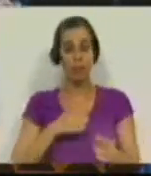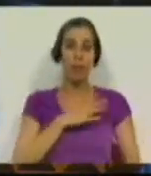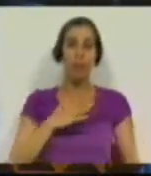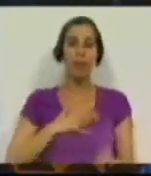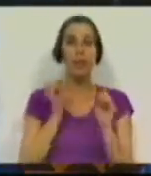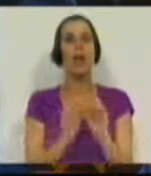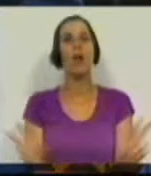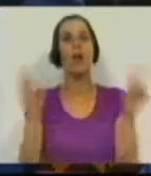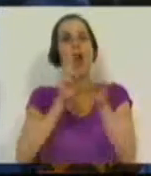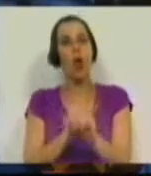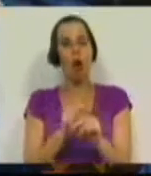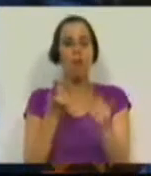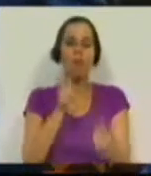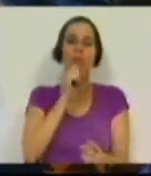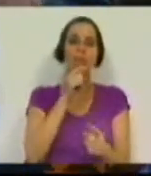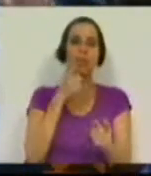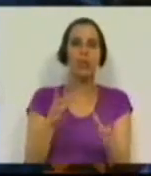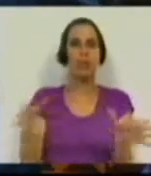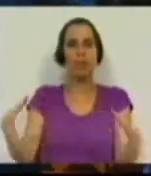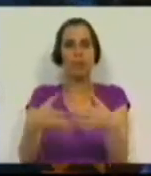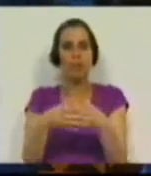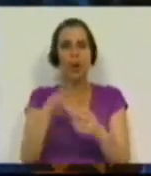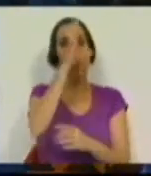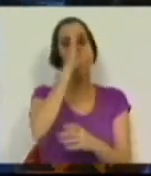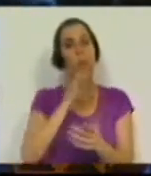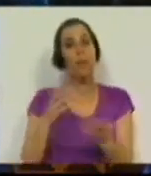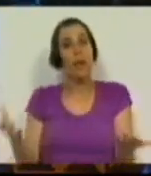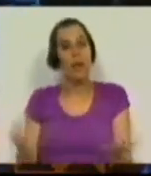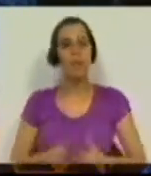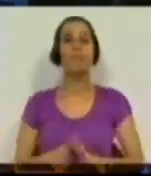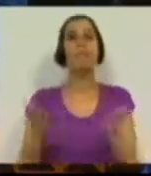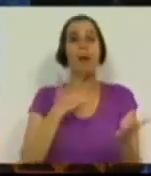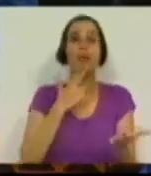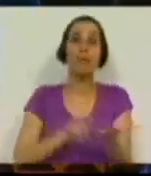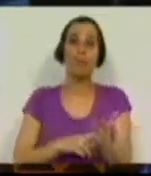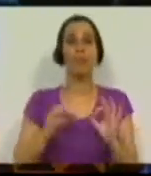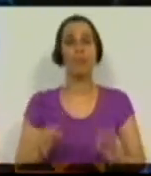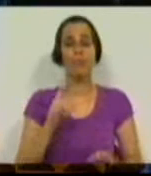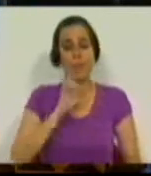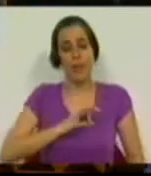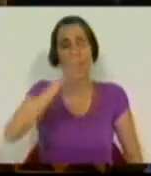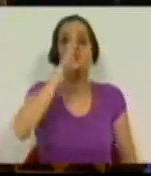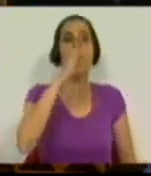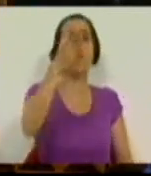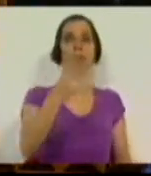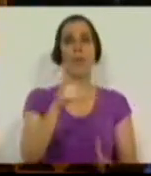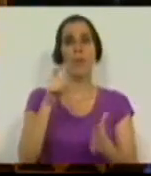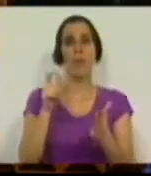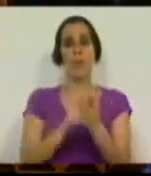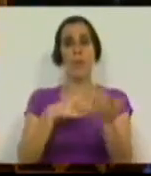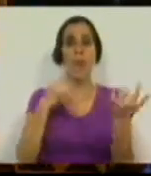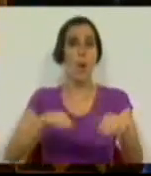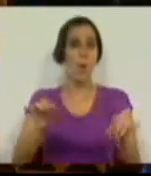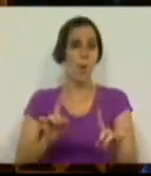entidade nova, haja uma possibilidade de monitorização por parte do Governo, sendo certo que, Sra. Ministra, também um ponto em que